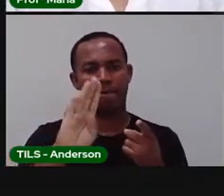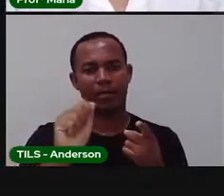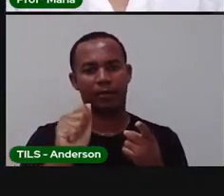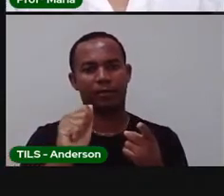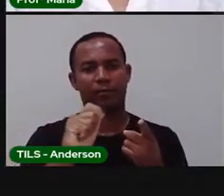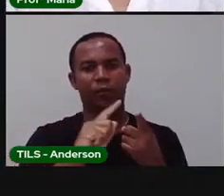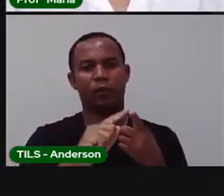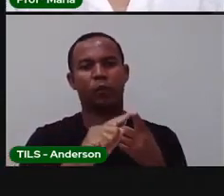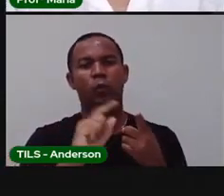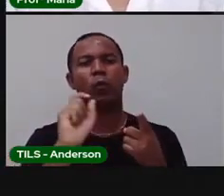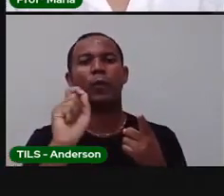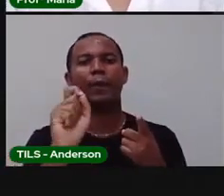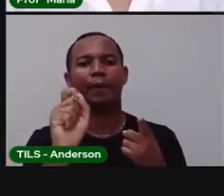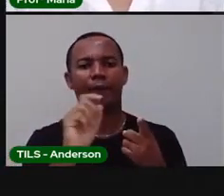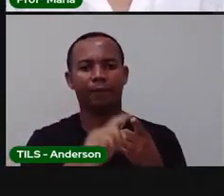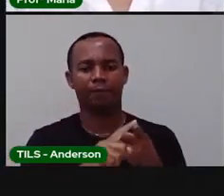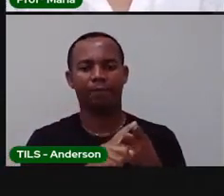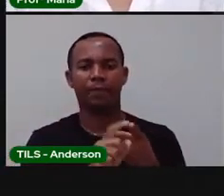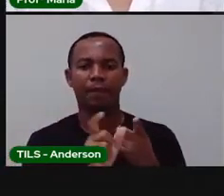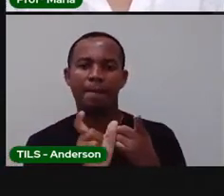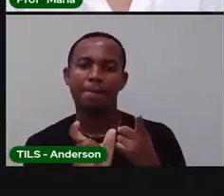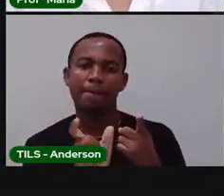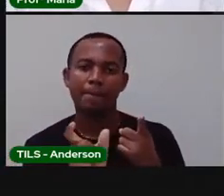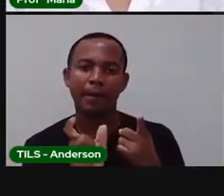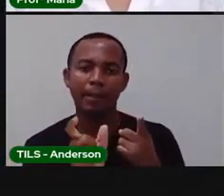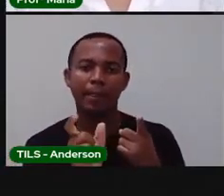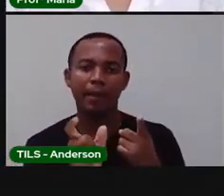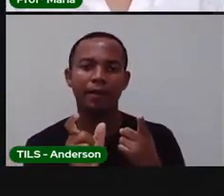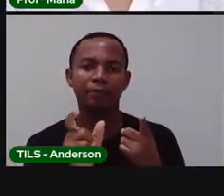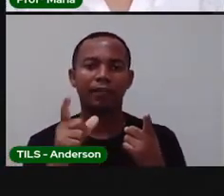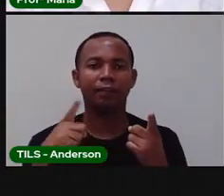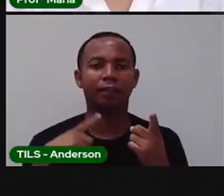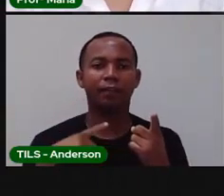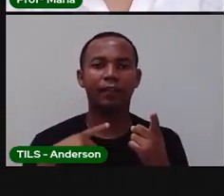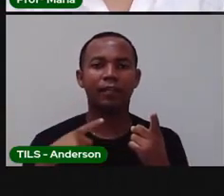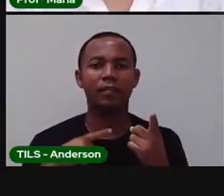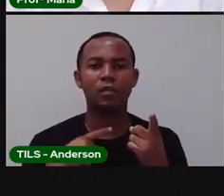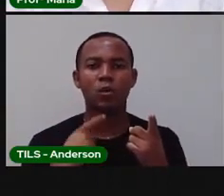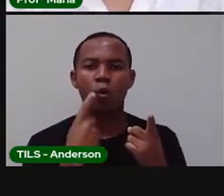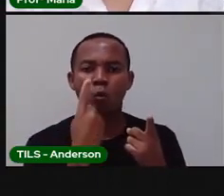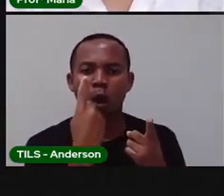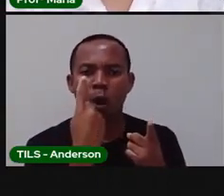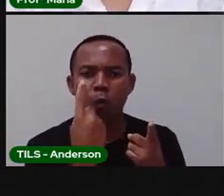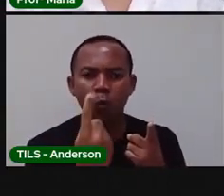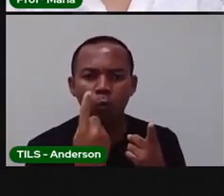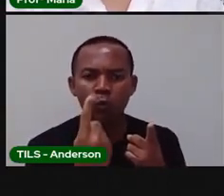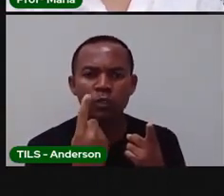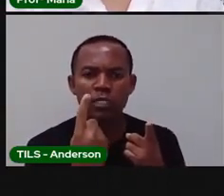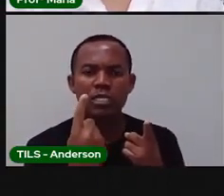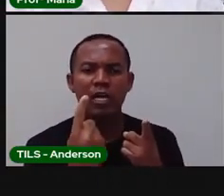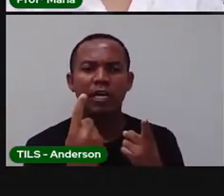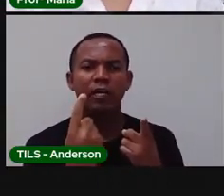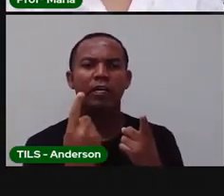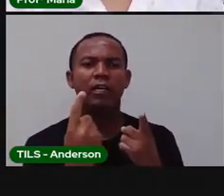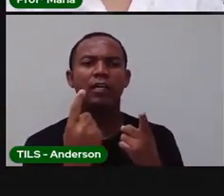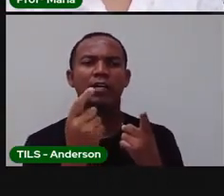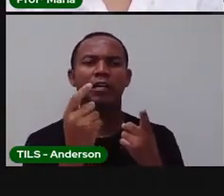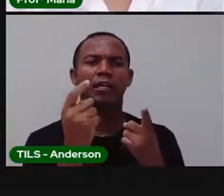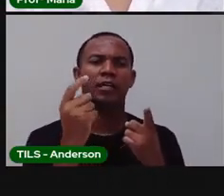Que é o quê? A palavra que possui uma única sílaba.